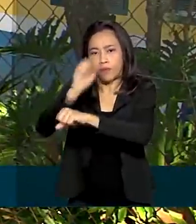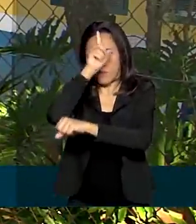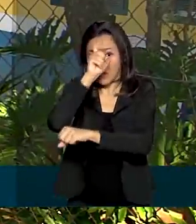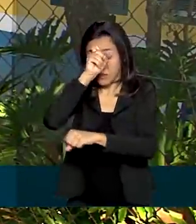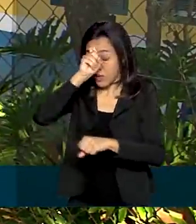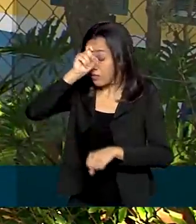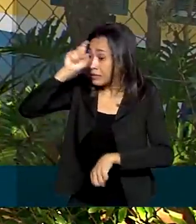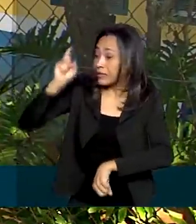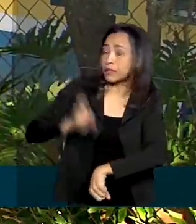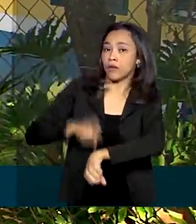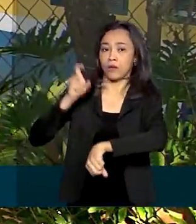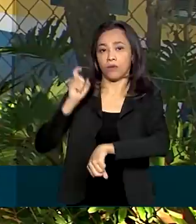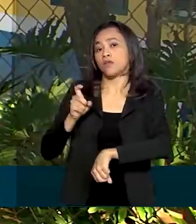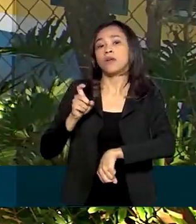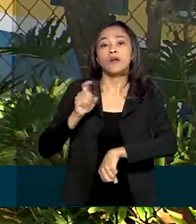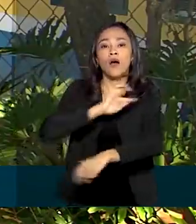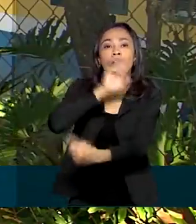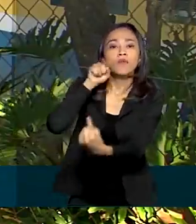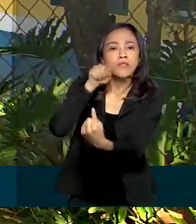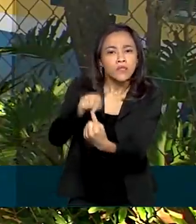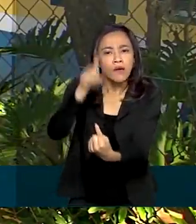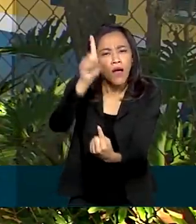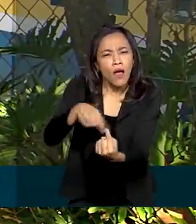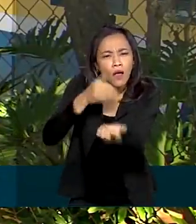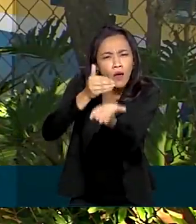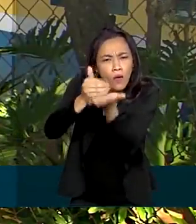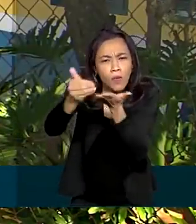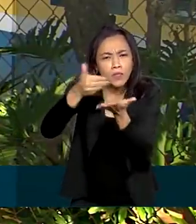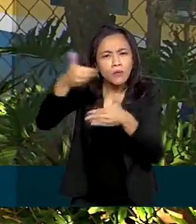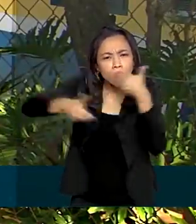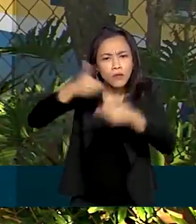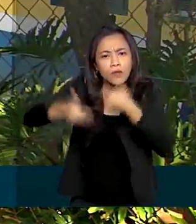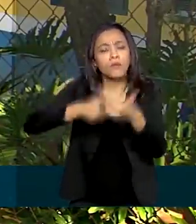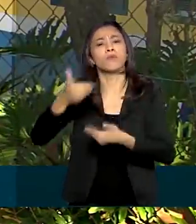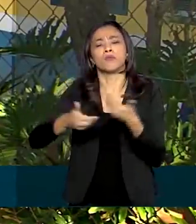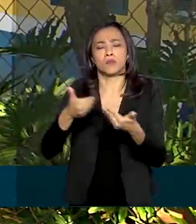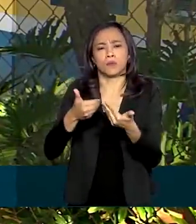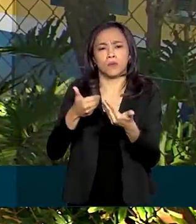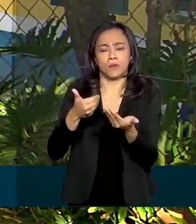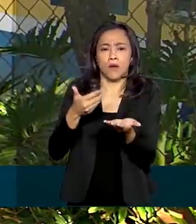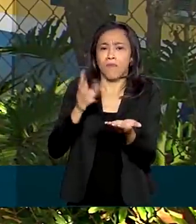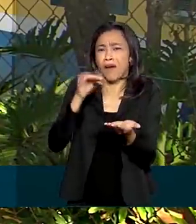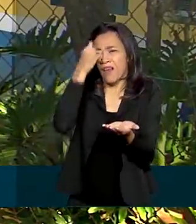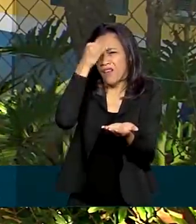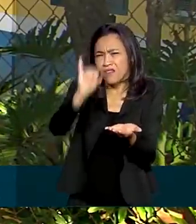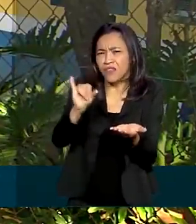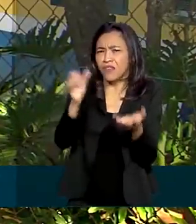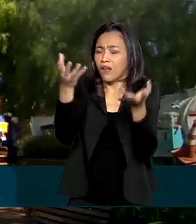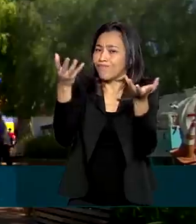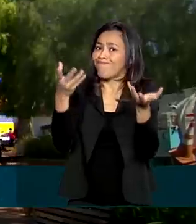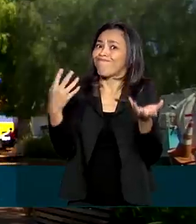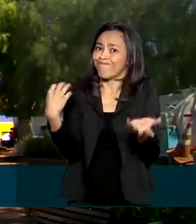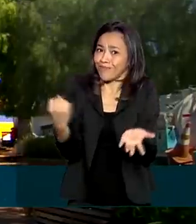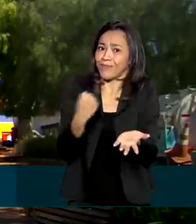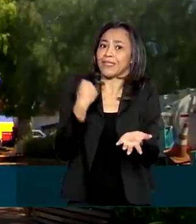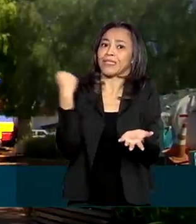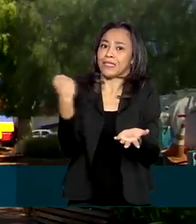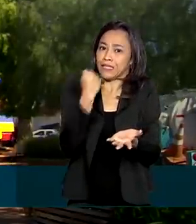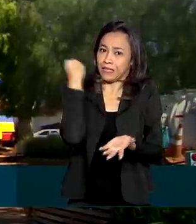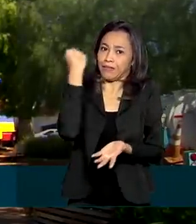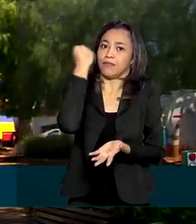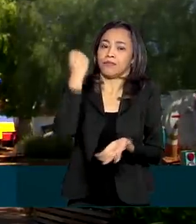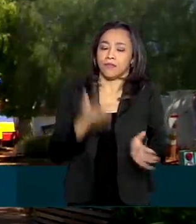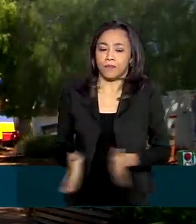imediatamente. O objetivo é iniciar o tratamento o mais cedo possível, para evitar agravamento. Em todo o